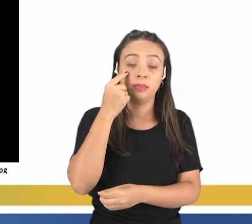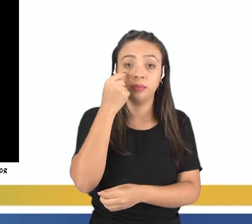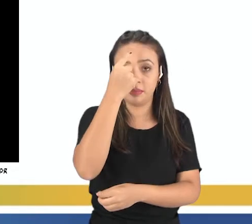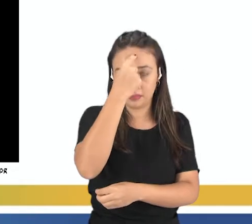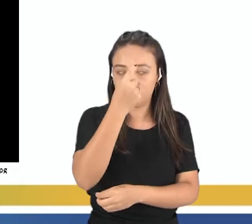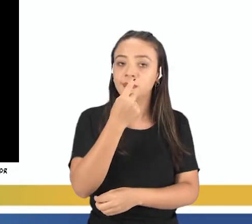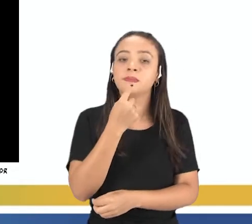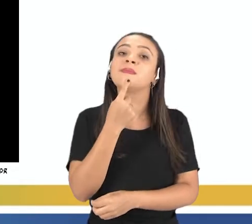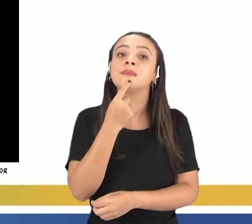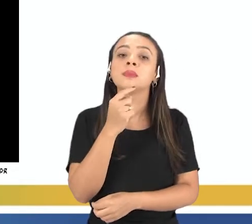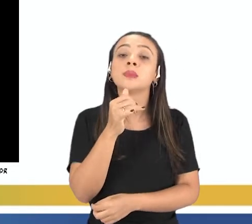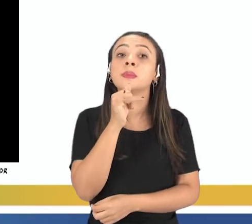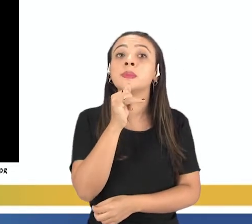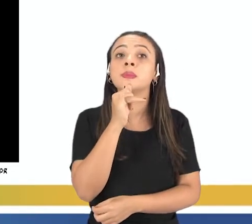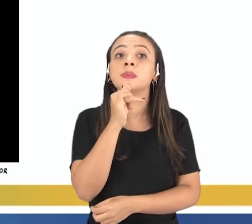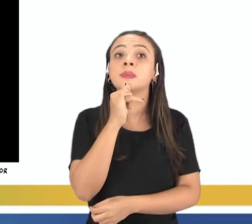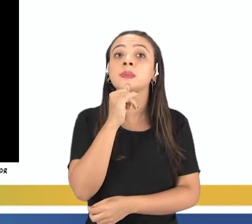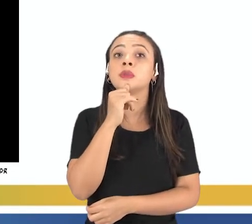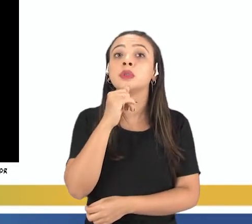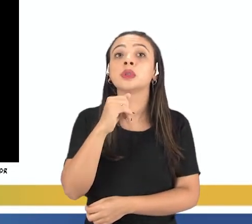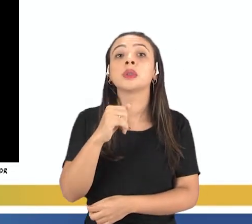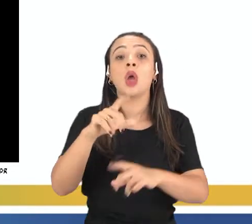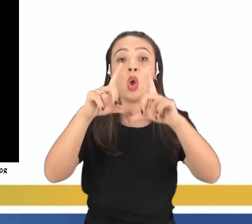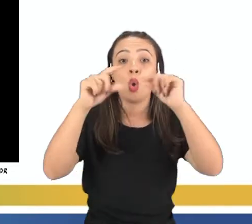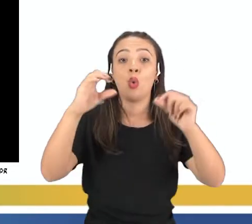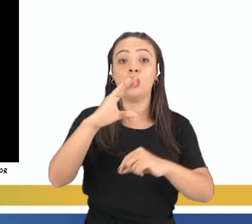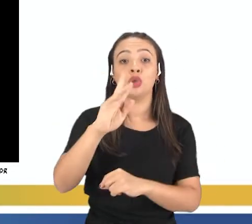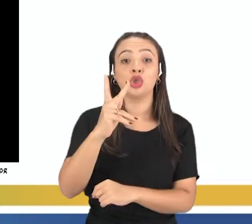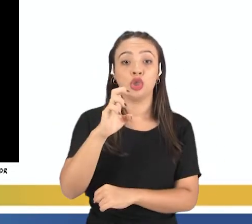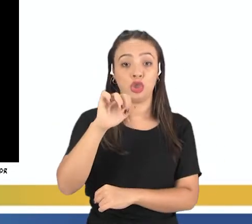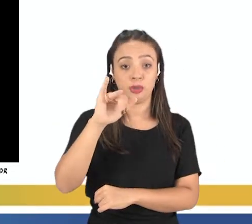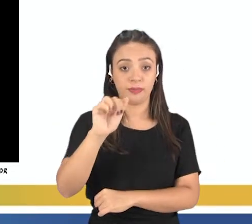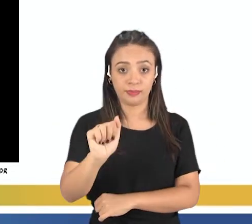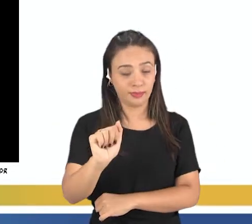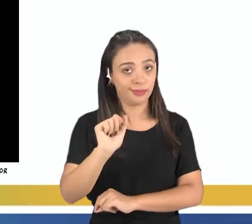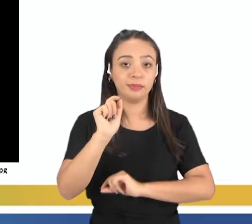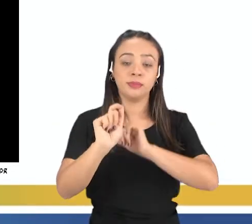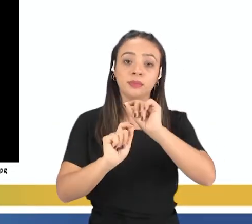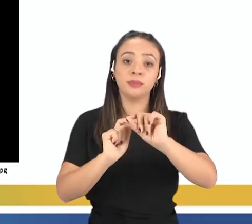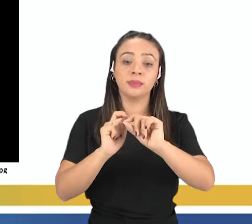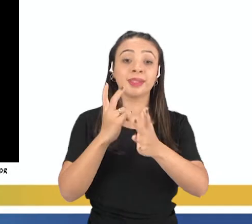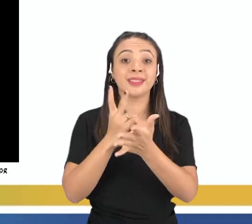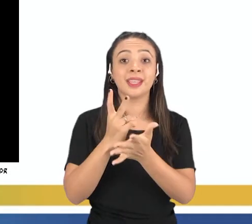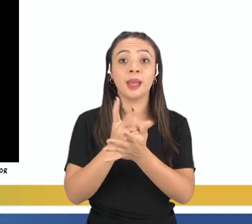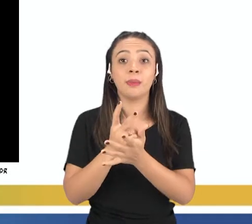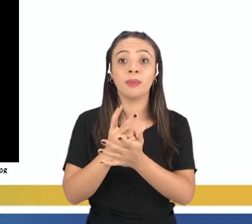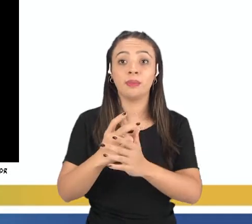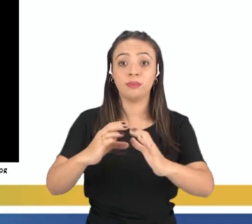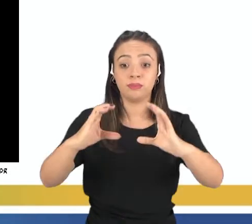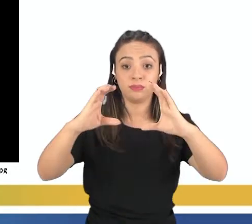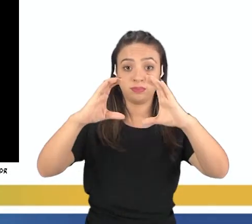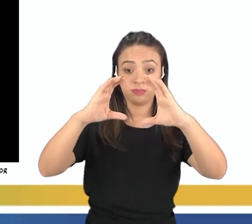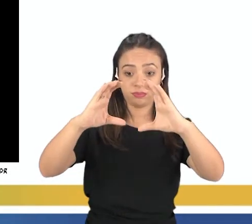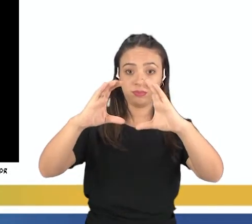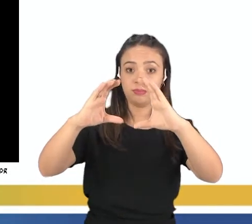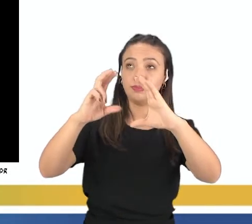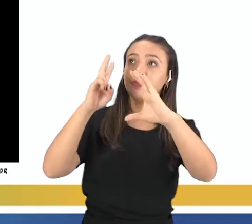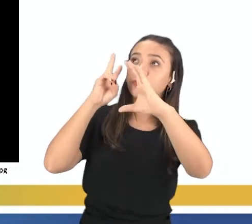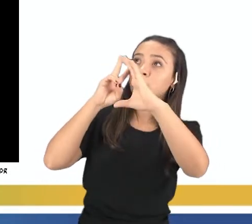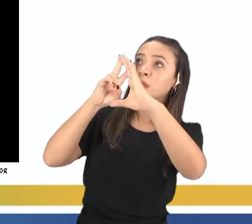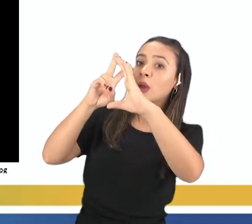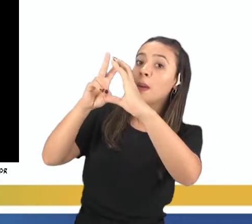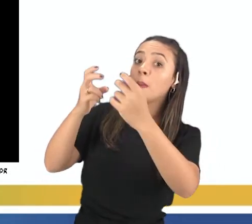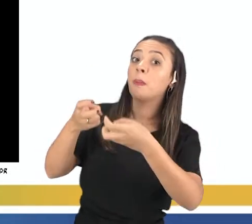na imagem que, por exemplo, Lua cheia. Quando é que a Lua está em Lua cheia? É quando ela está com a sua face visível